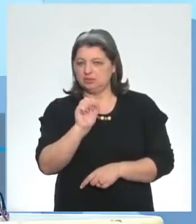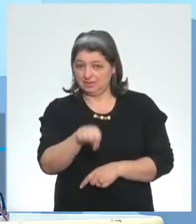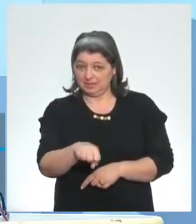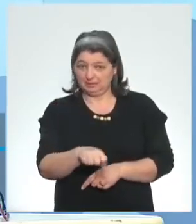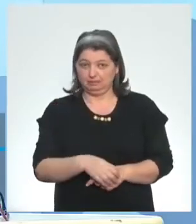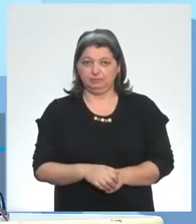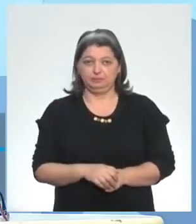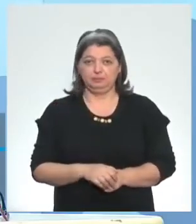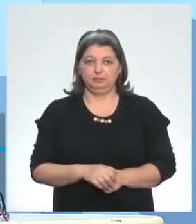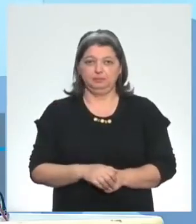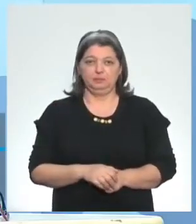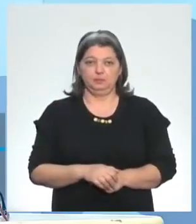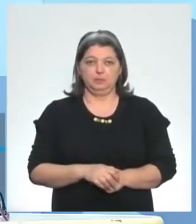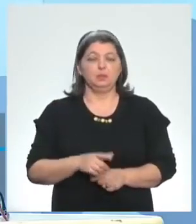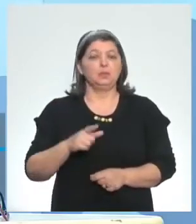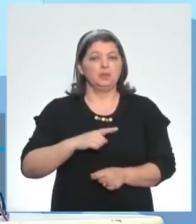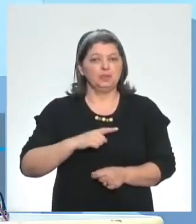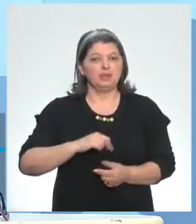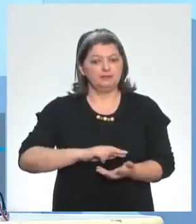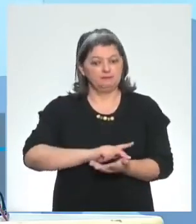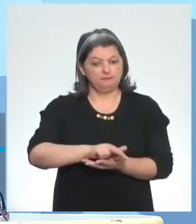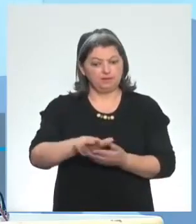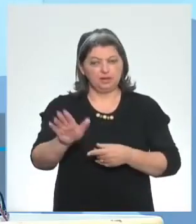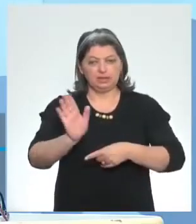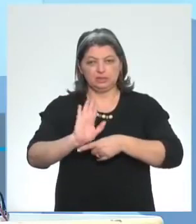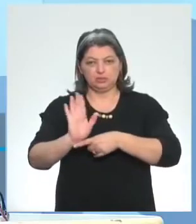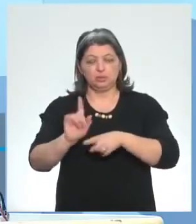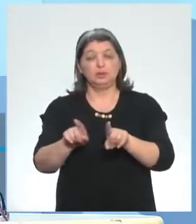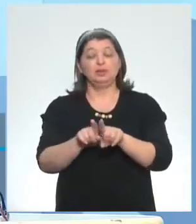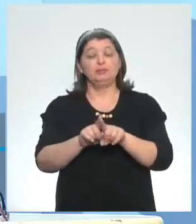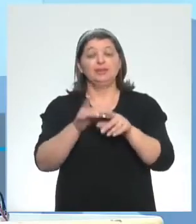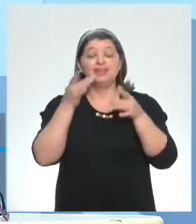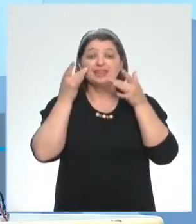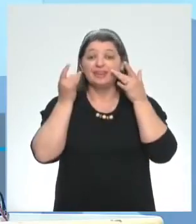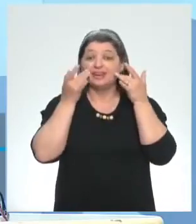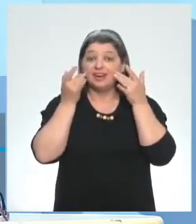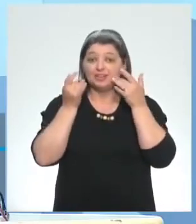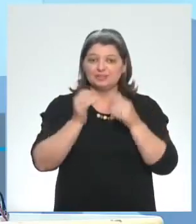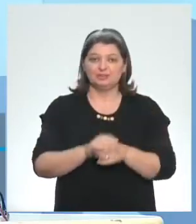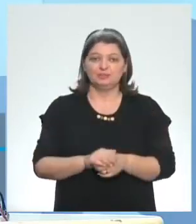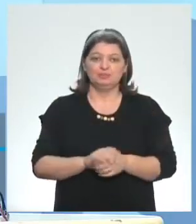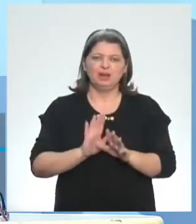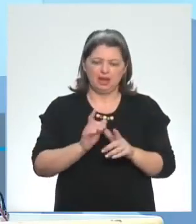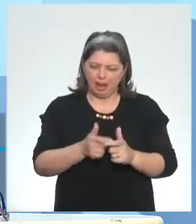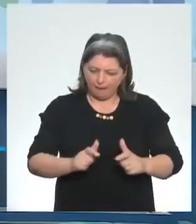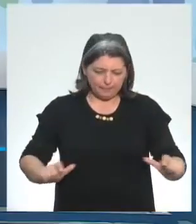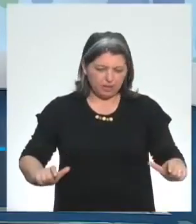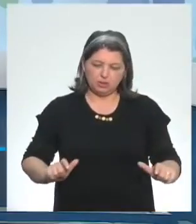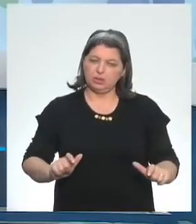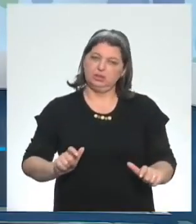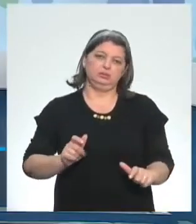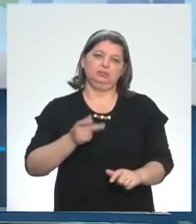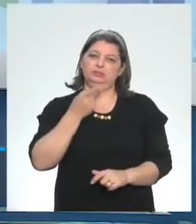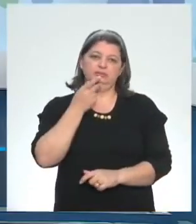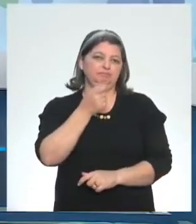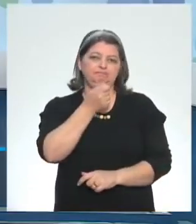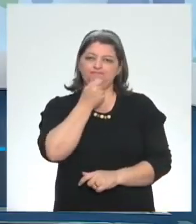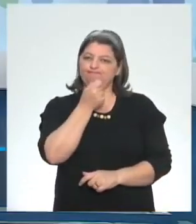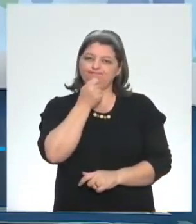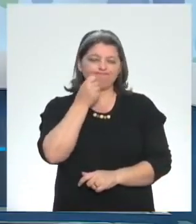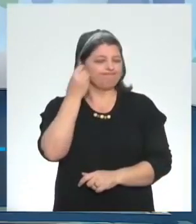fizeram muitos filmes e peças teatrais, mas a maioria falando que não teve a